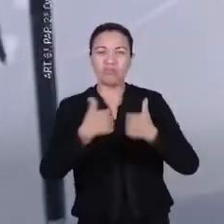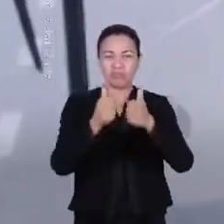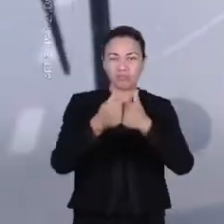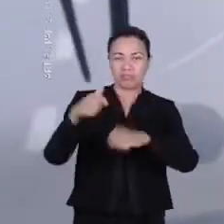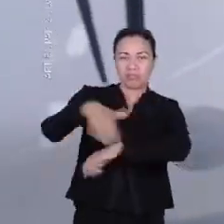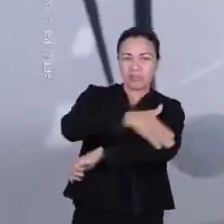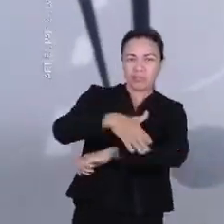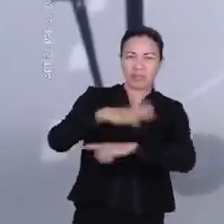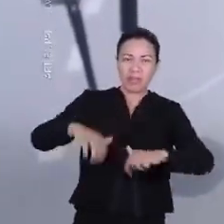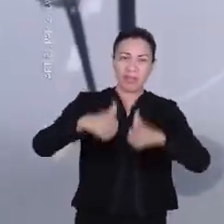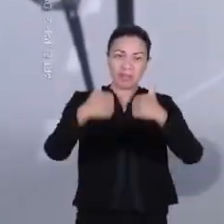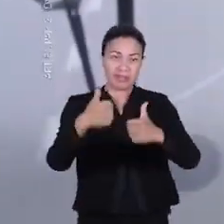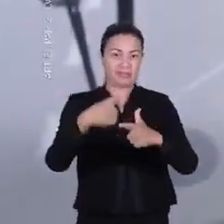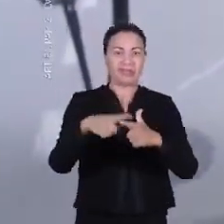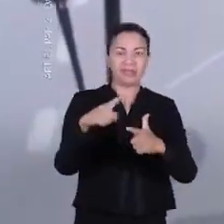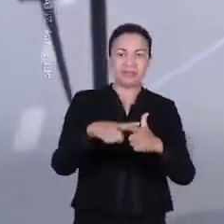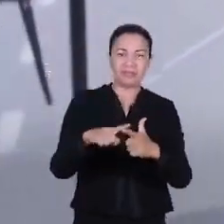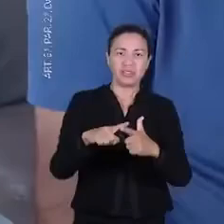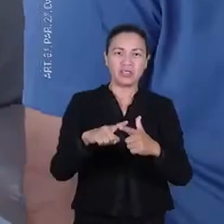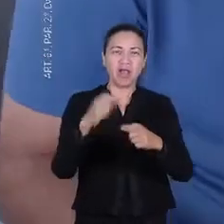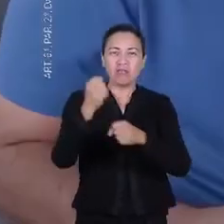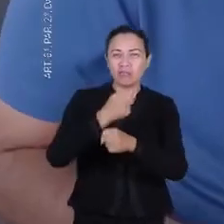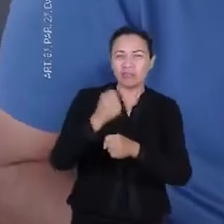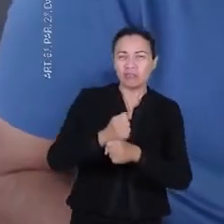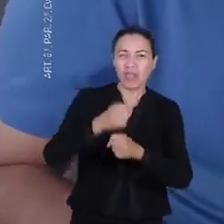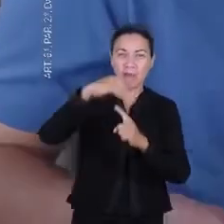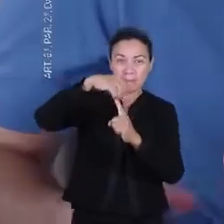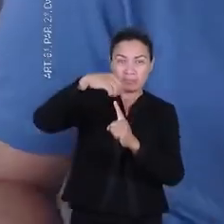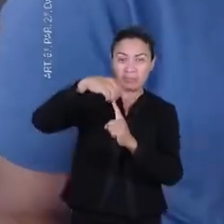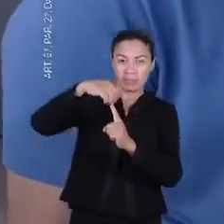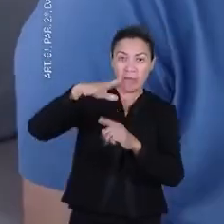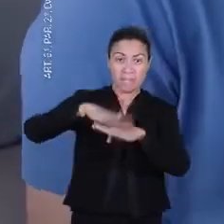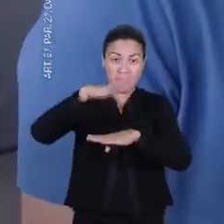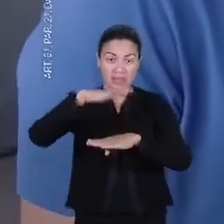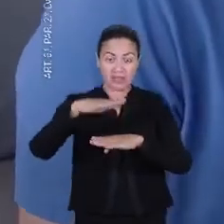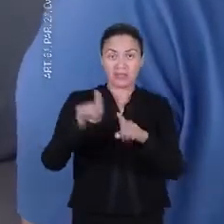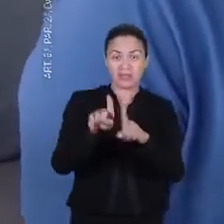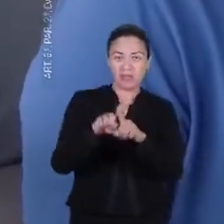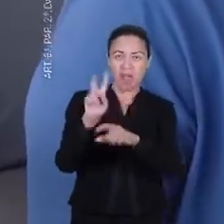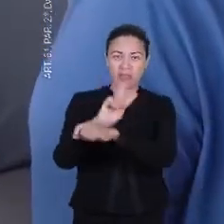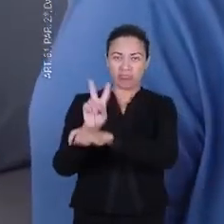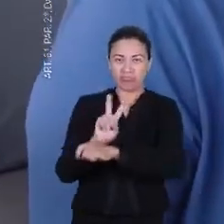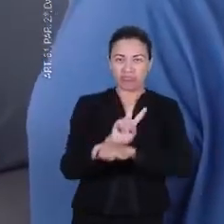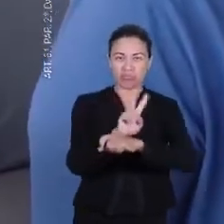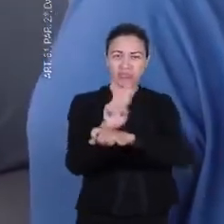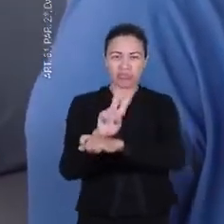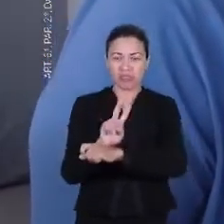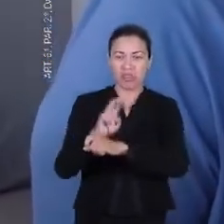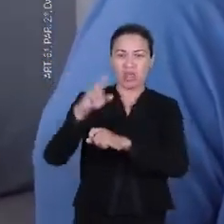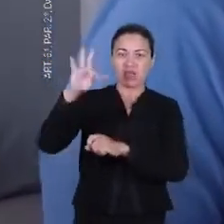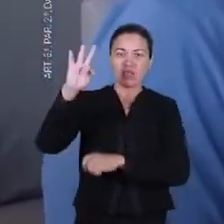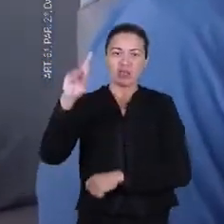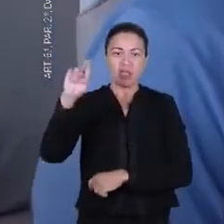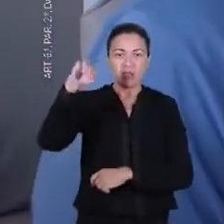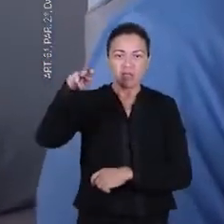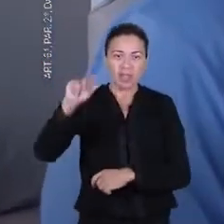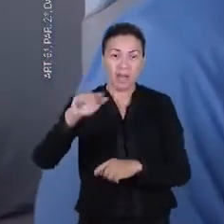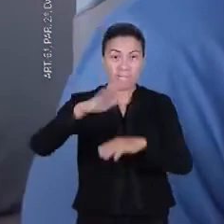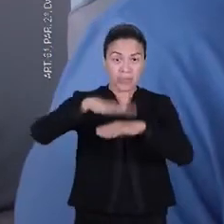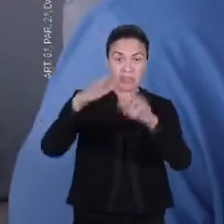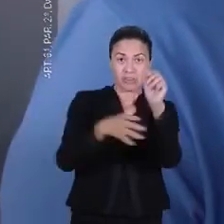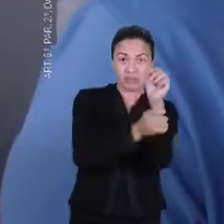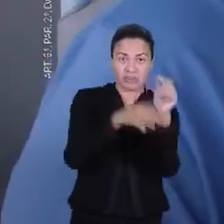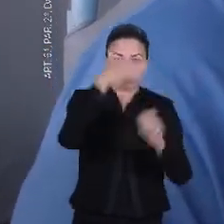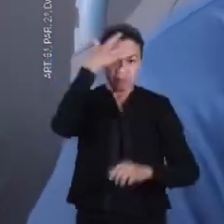ônibus nas ruas, para melhorar essa situação. Vamos construir mais paradas de ônibus e colocar a Guarda Municipal nos terminais para dar mais